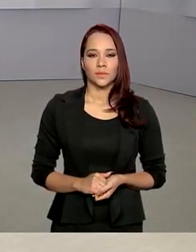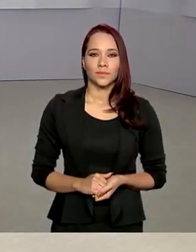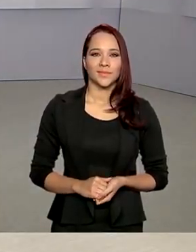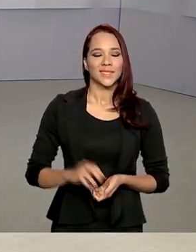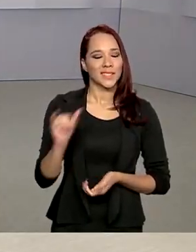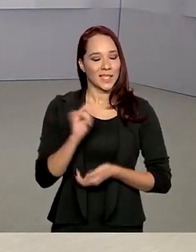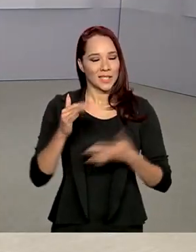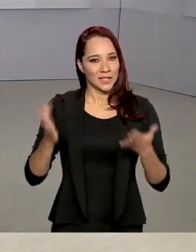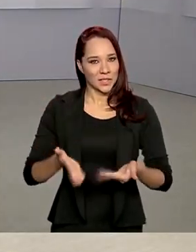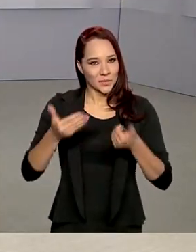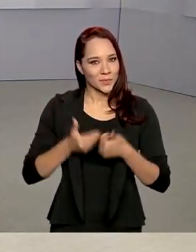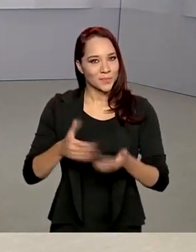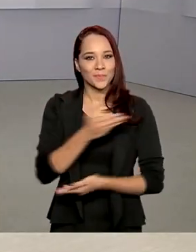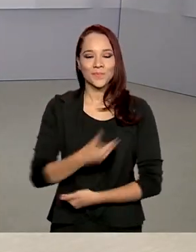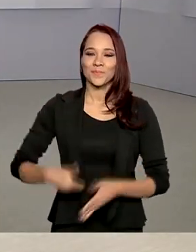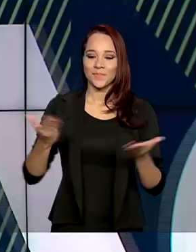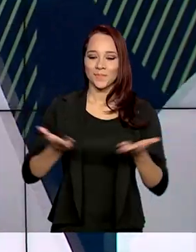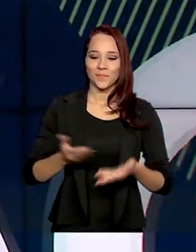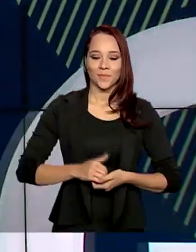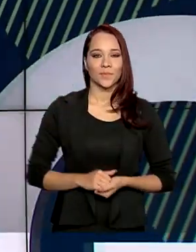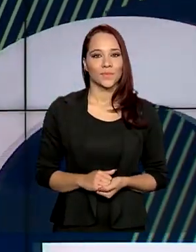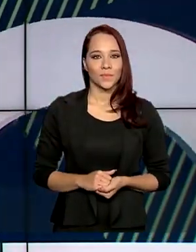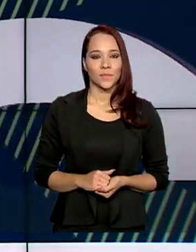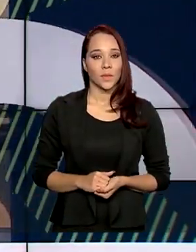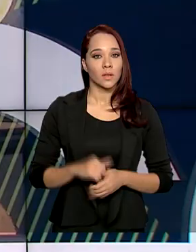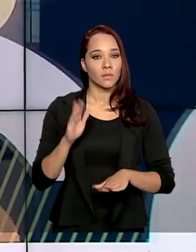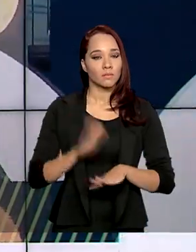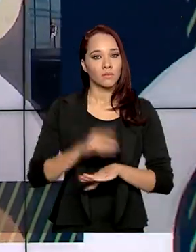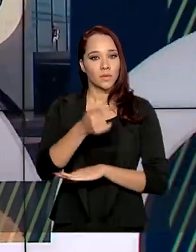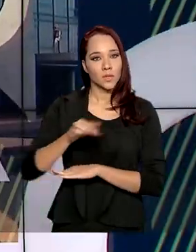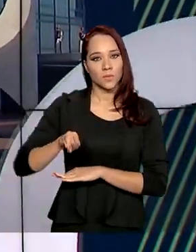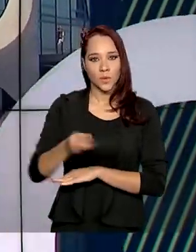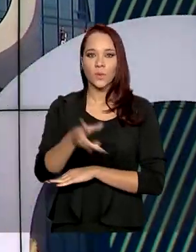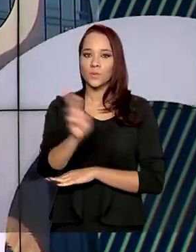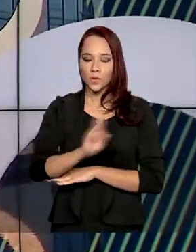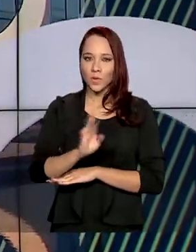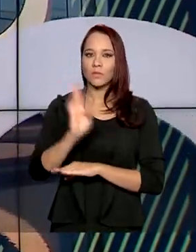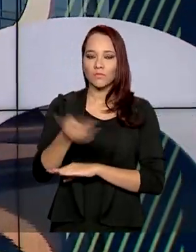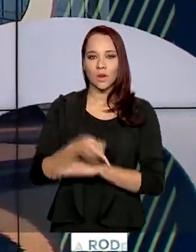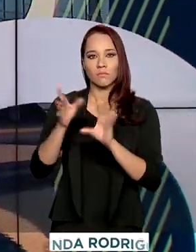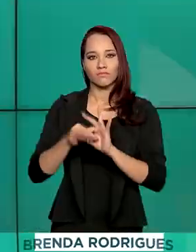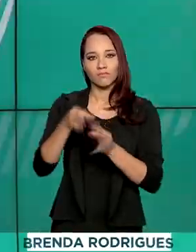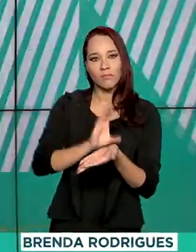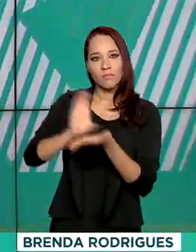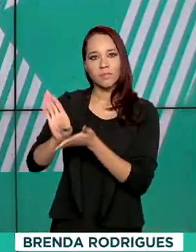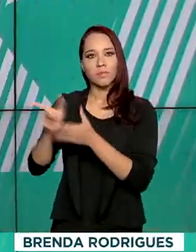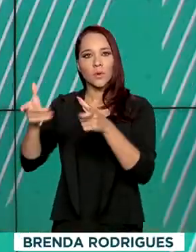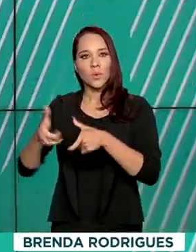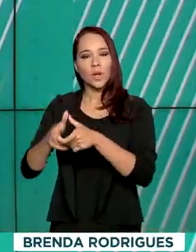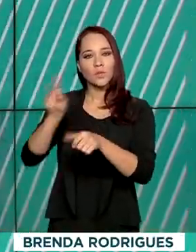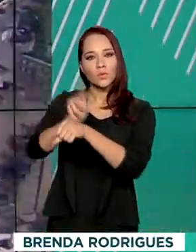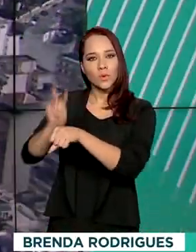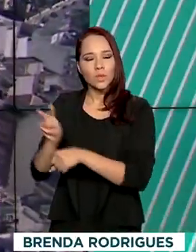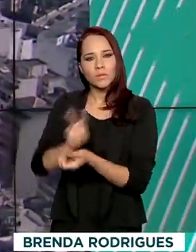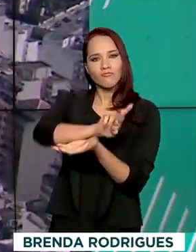Olá, estamos no ar com o Governo Agora. Mais de 7 milhões de reais foram liberados para unidades de conservação de